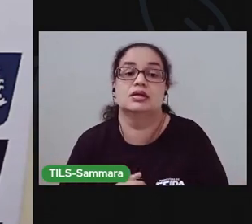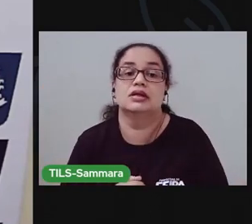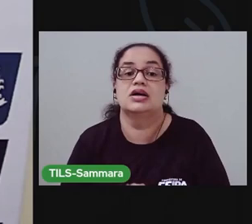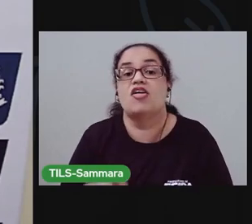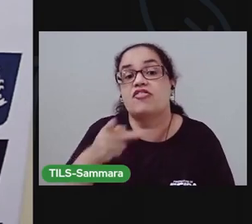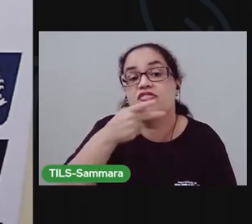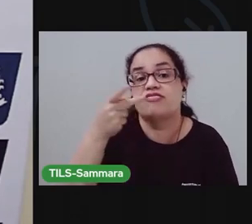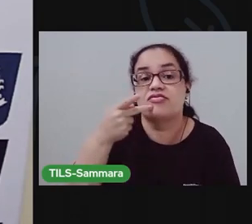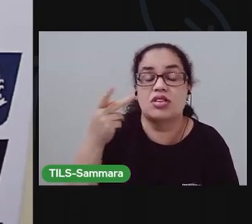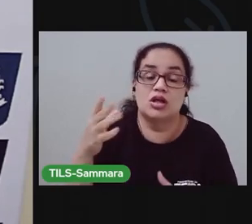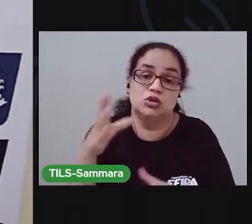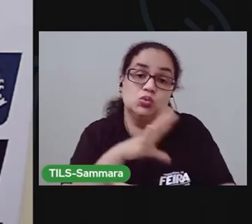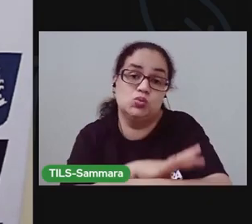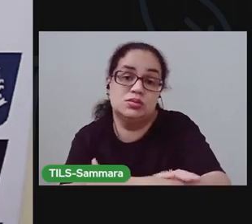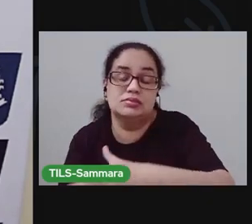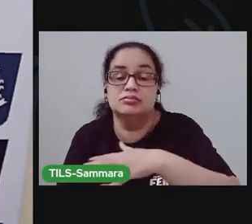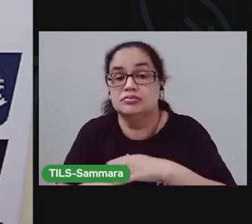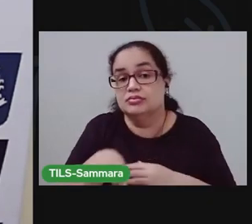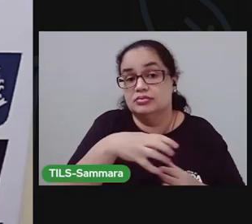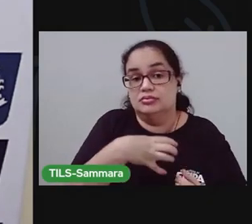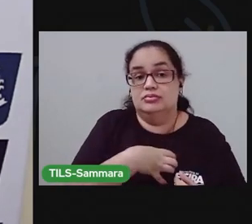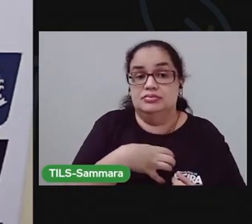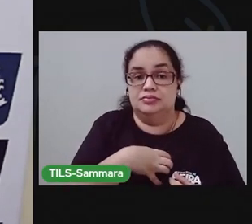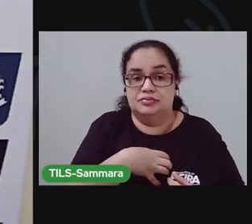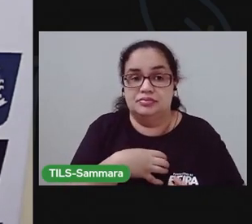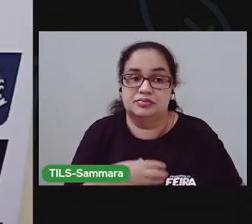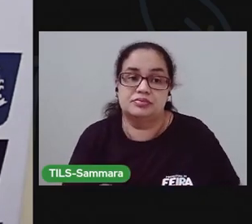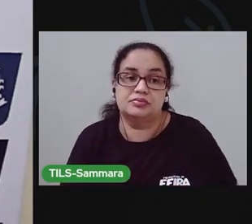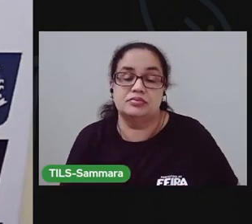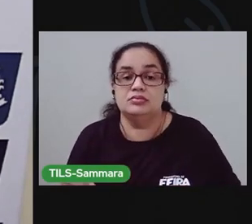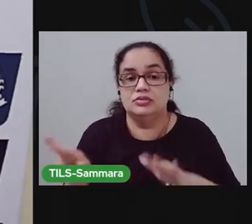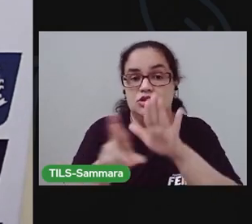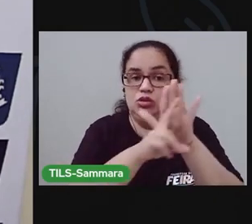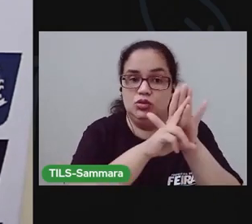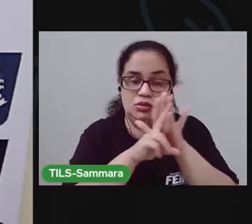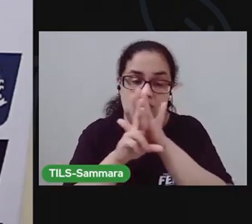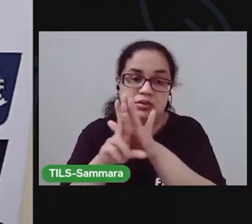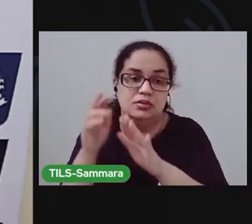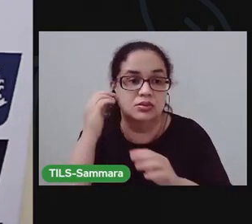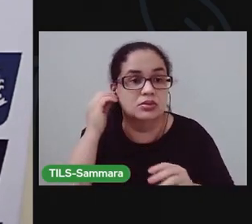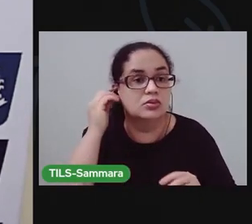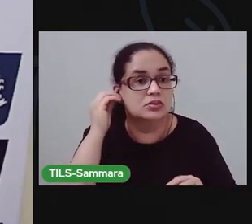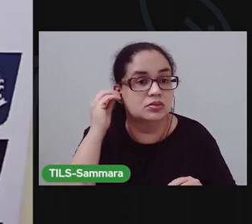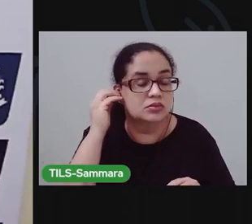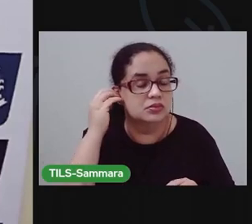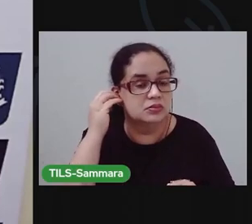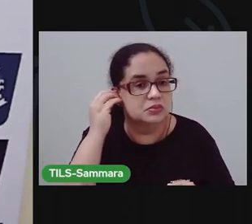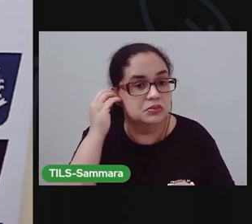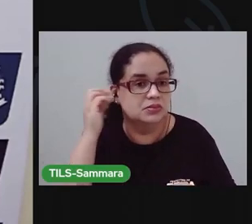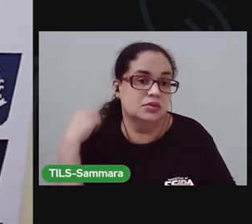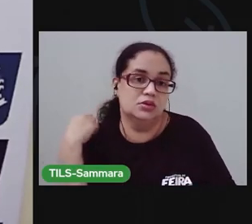falando sobre os sentidos. Vou mostrar agora a apresentação da nossa aula, tá?